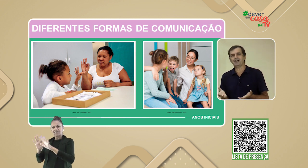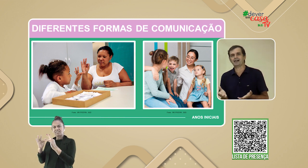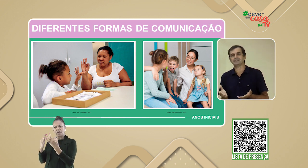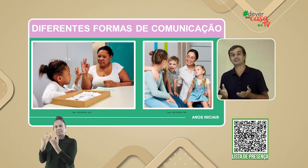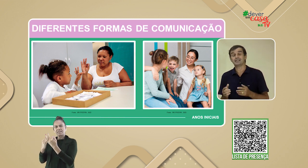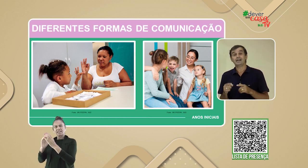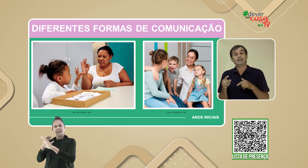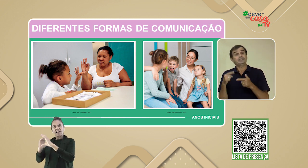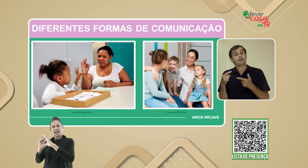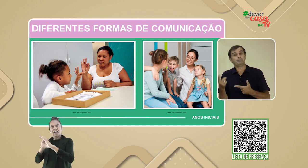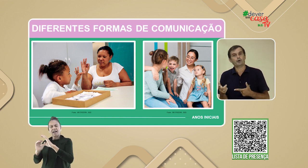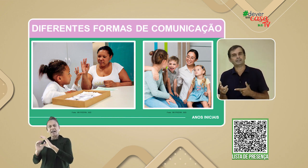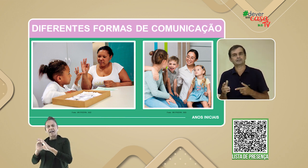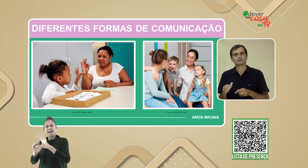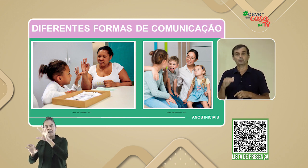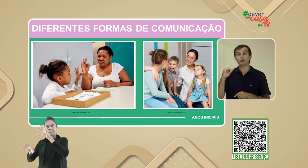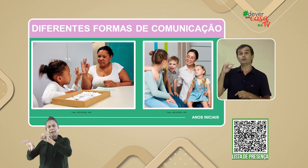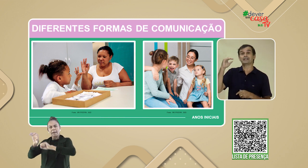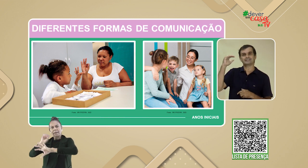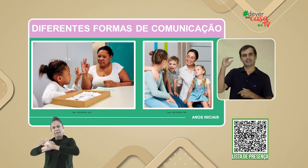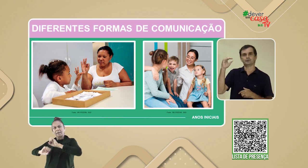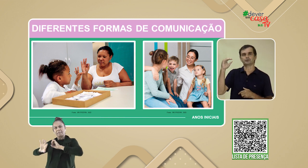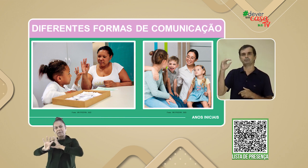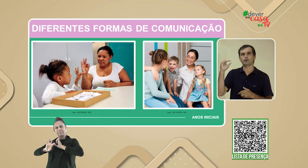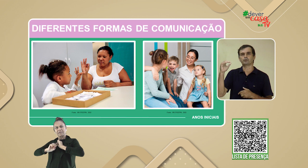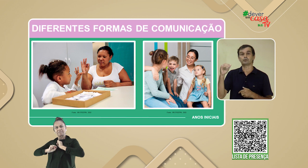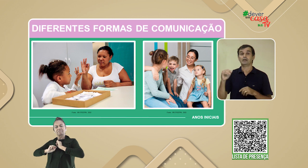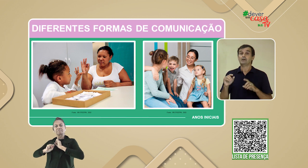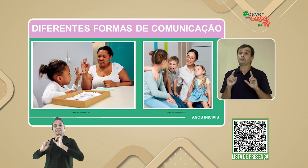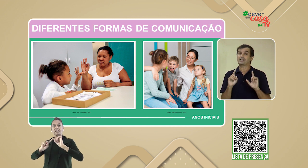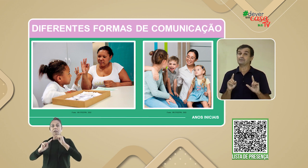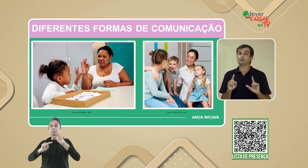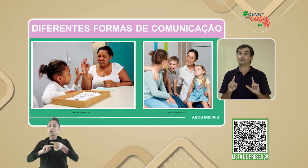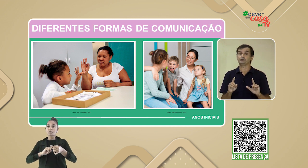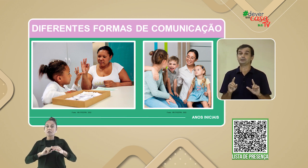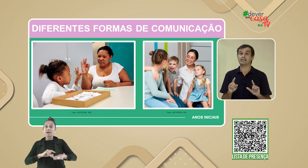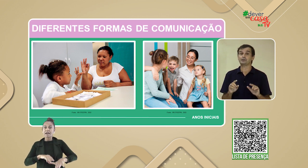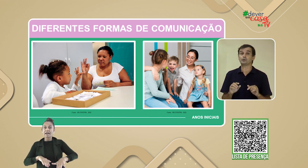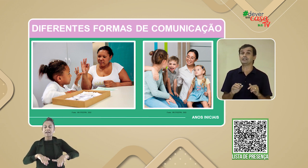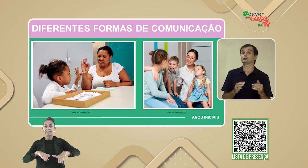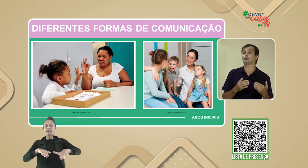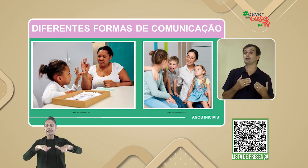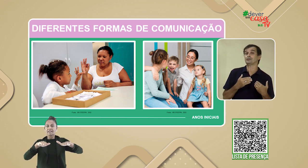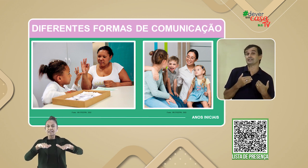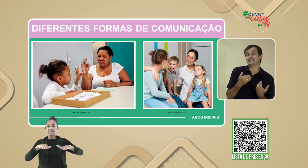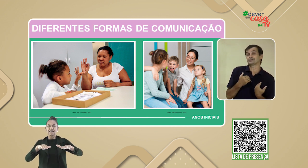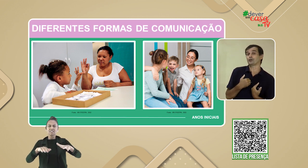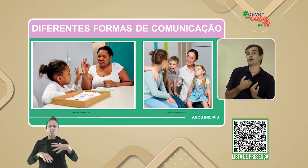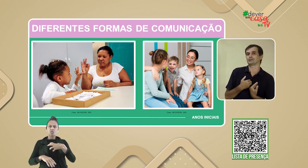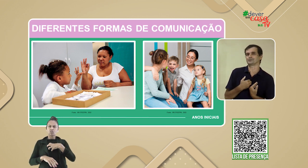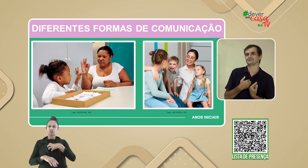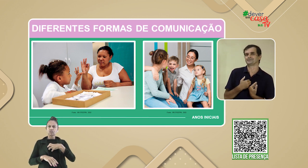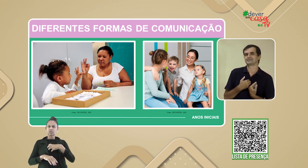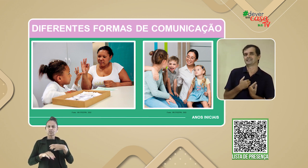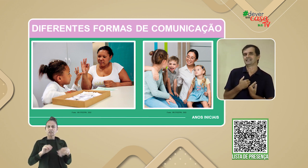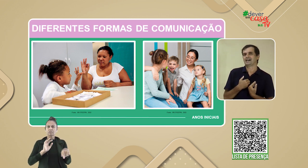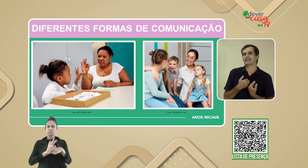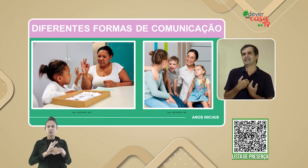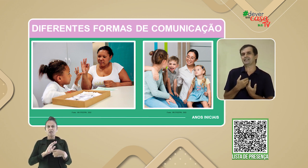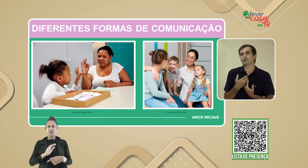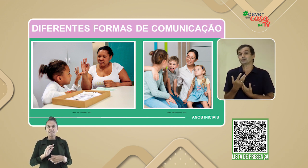nossos familiares. E depois, quando crescemos um pouco, falamos de um jeito que é só nosso,